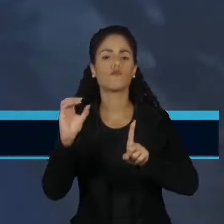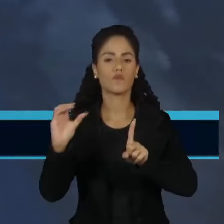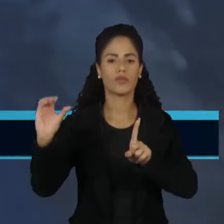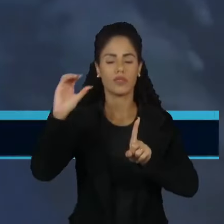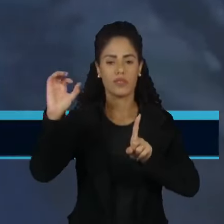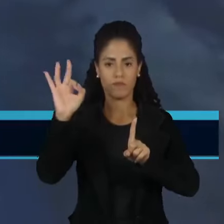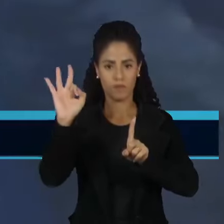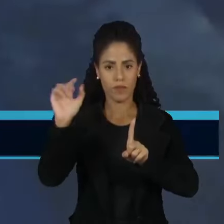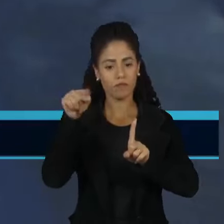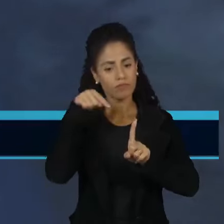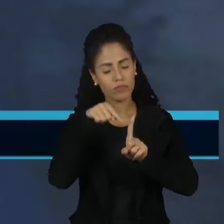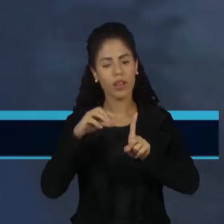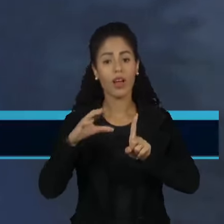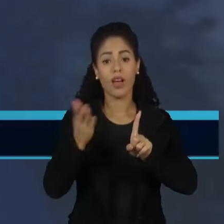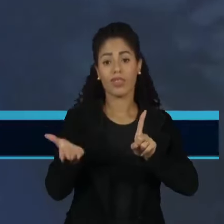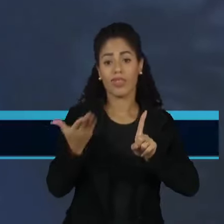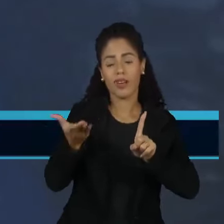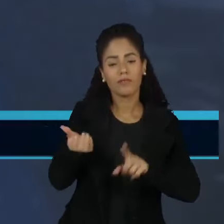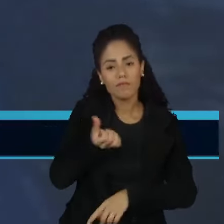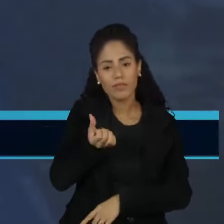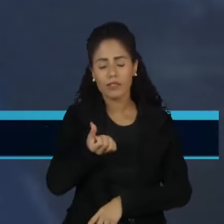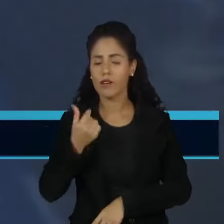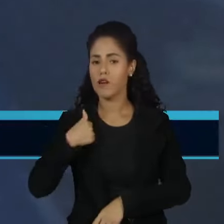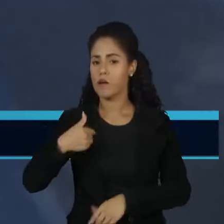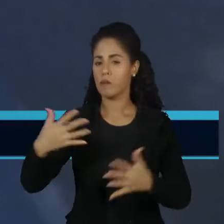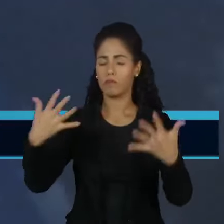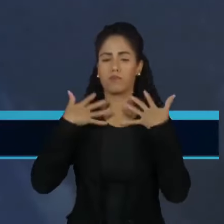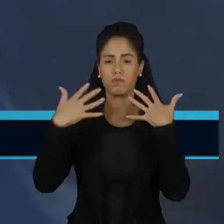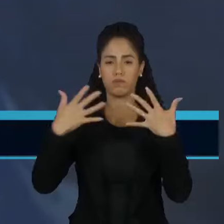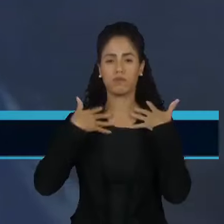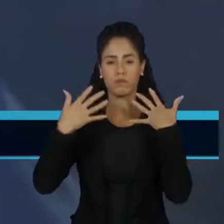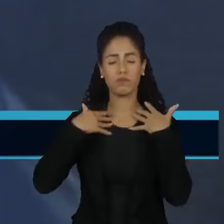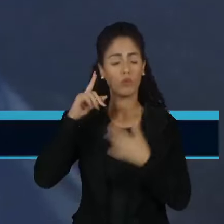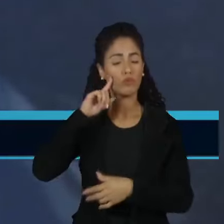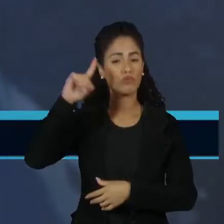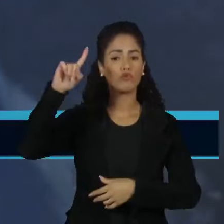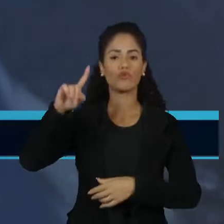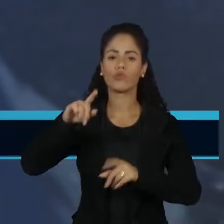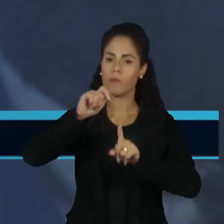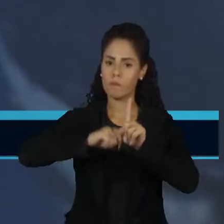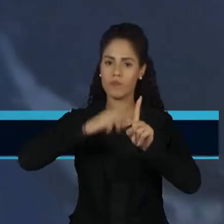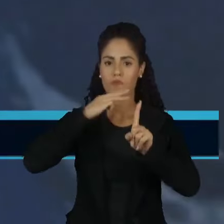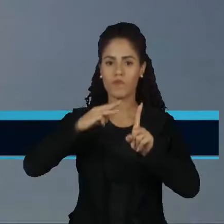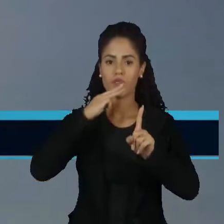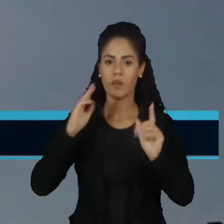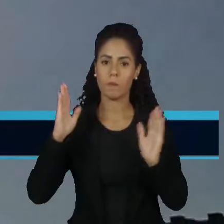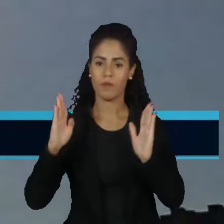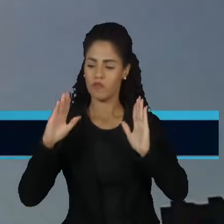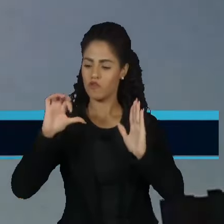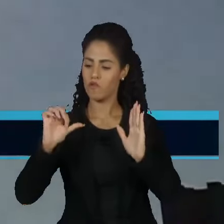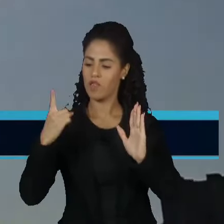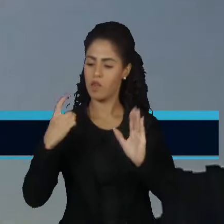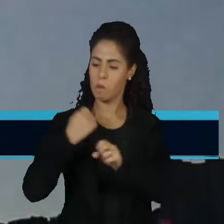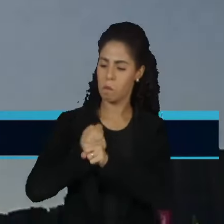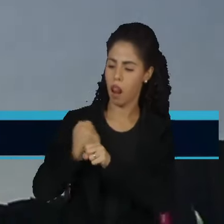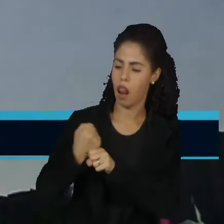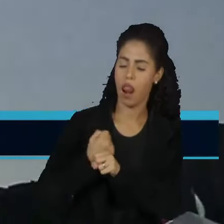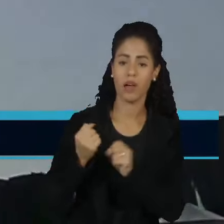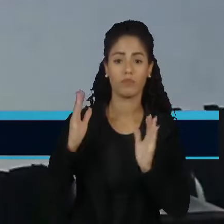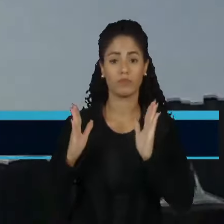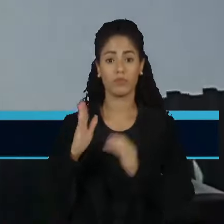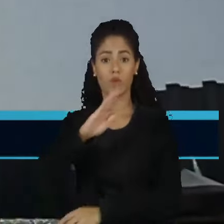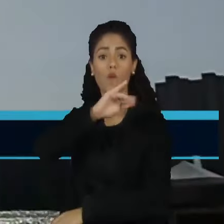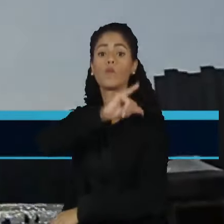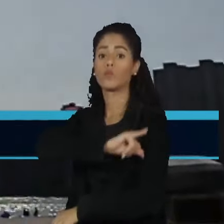na tarde desta sexta-feira. A maior registrada em um dia de março, em 91 anos. O Rio de